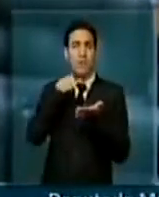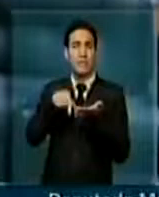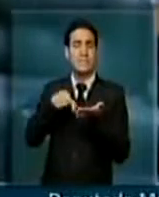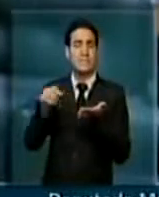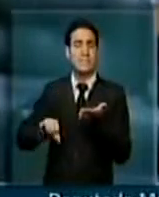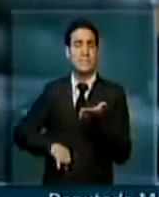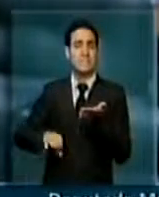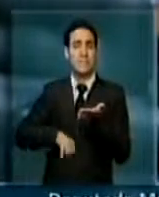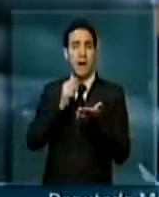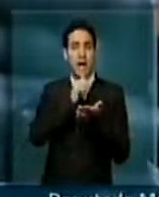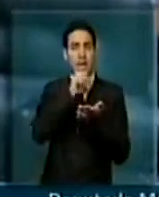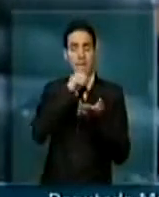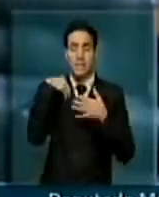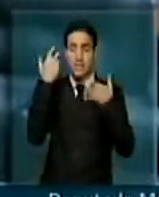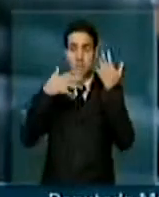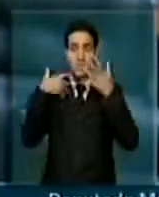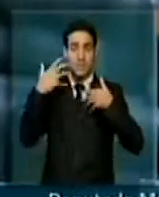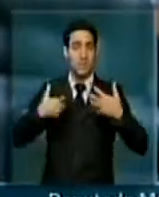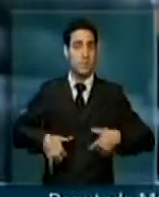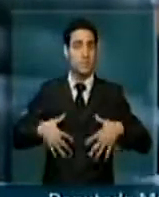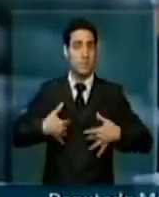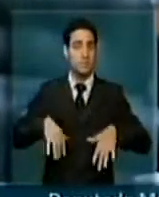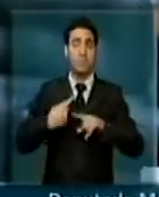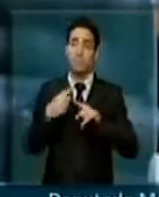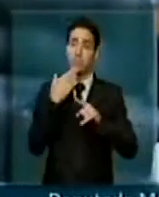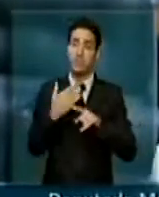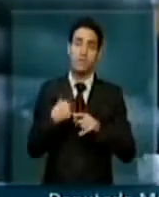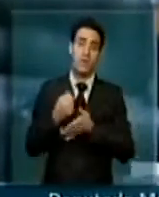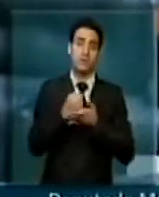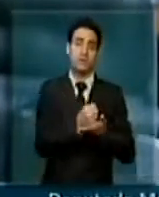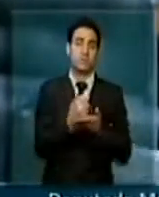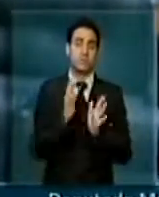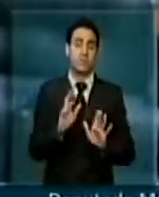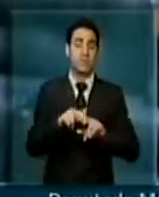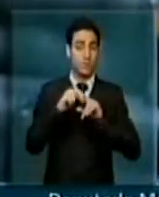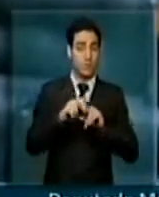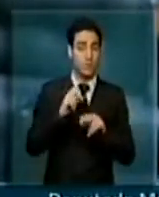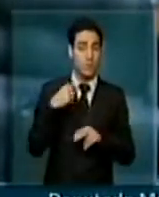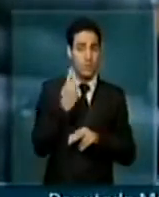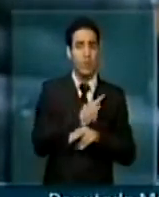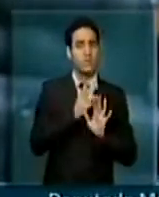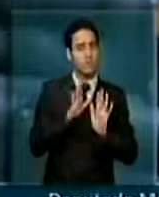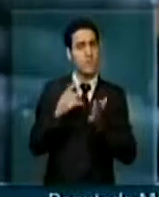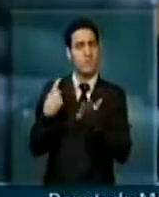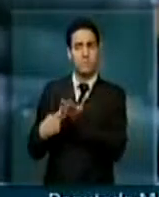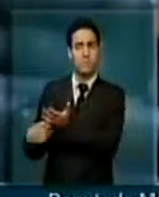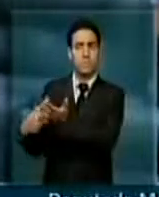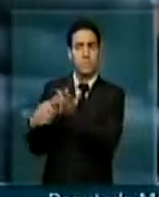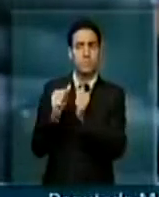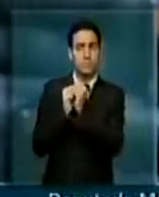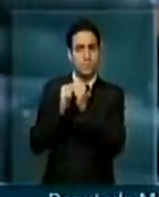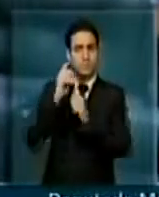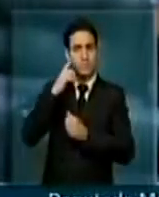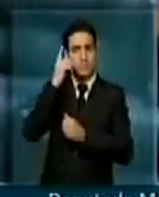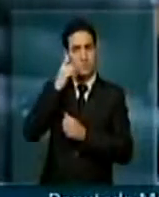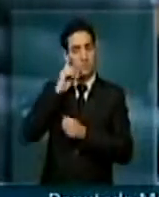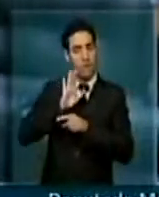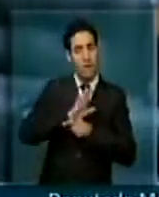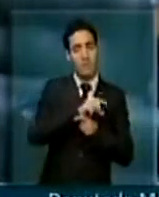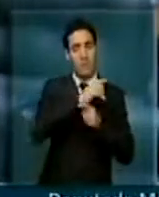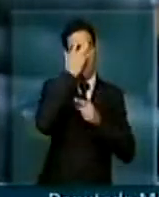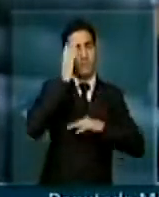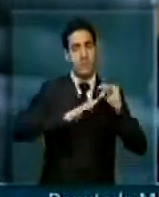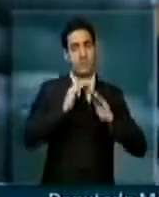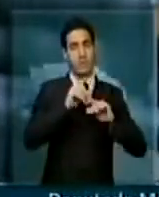desesperada pedindo socorro e ajuda. Estamos aqui já com movimento de parlamentares no sentido de apoiar os